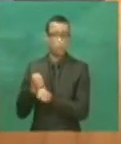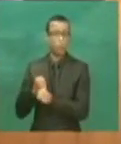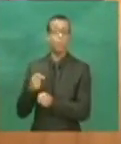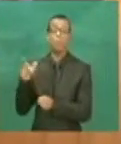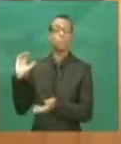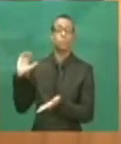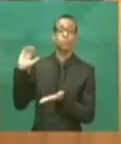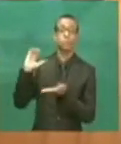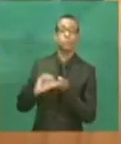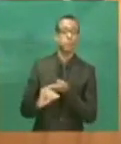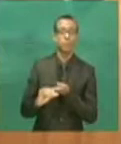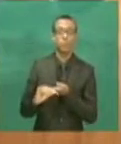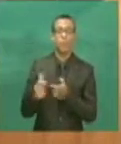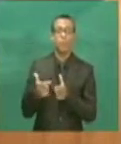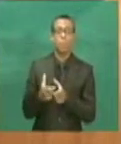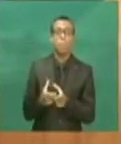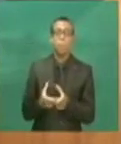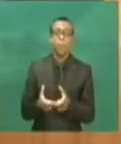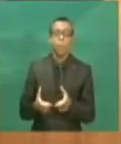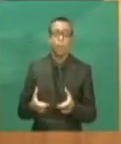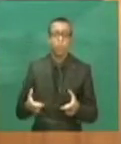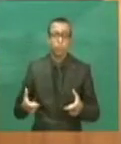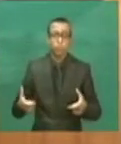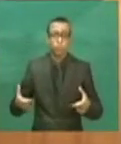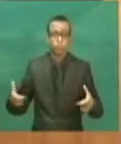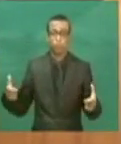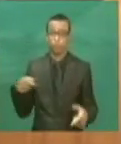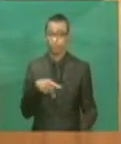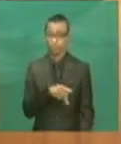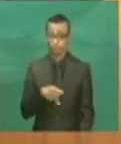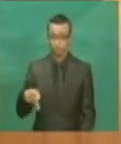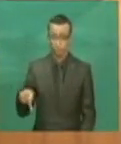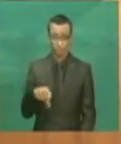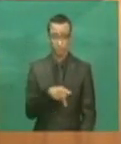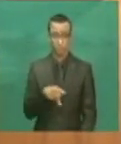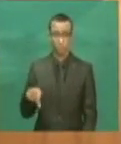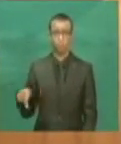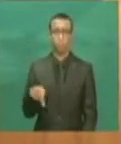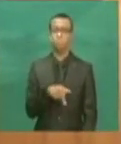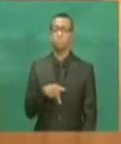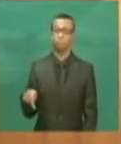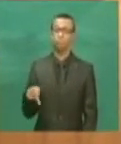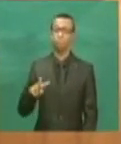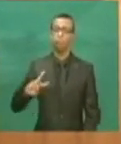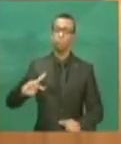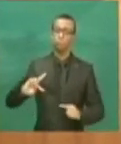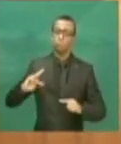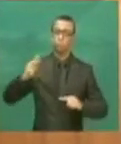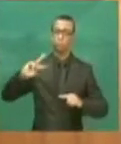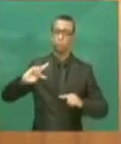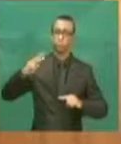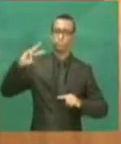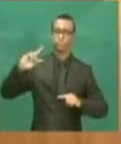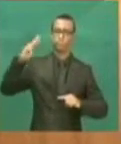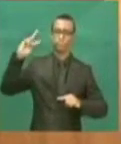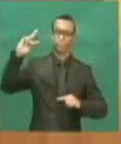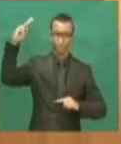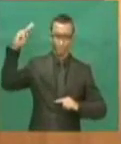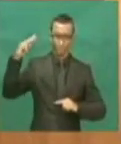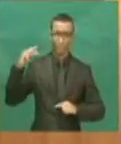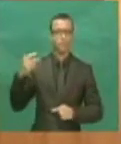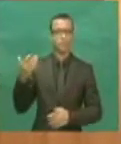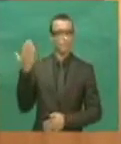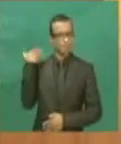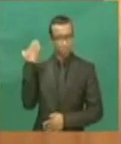contingente de professores com promoção. Na